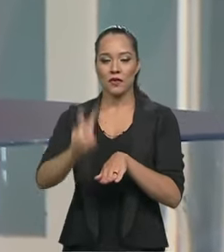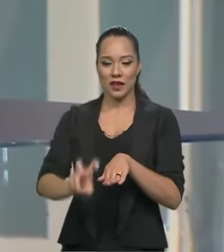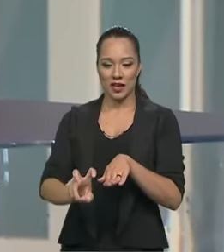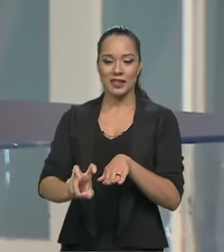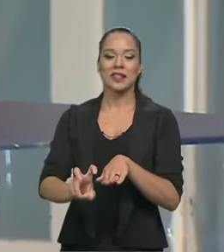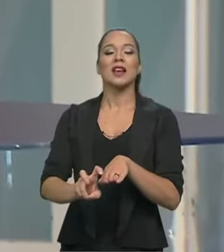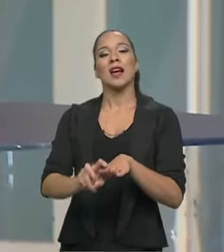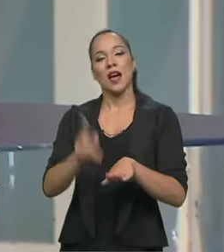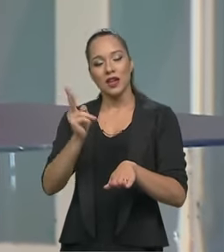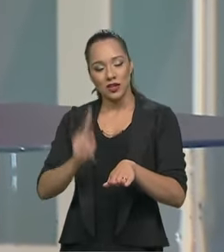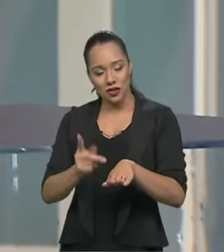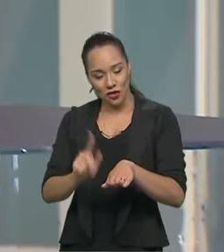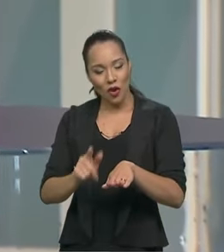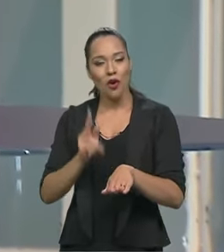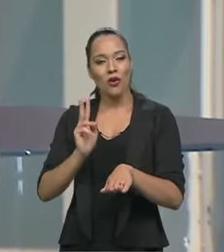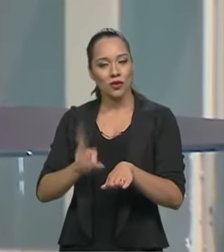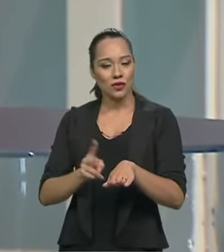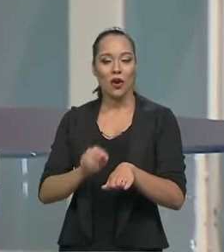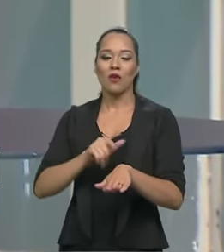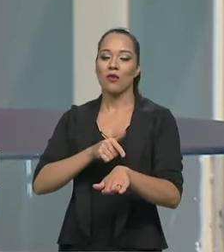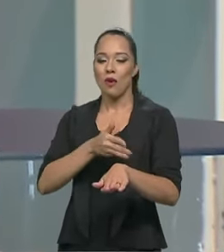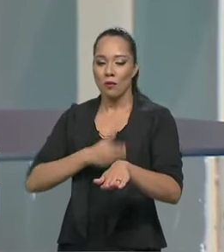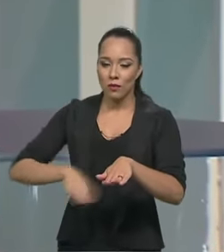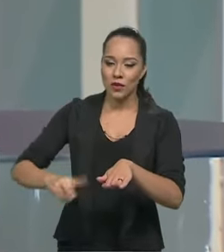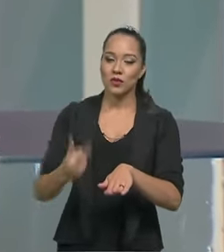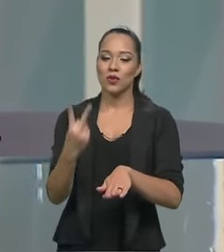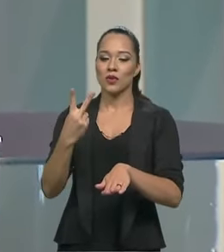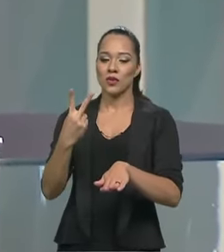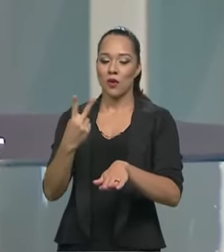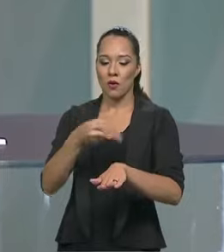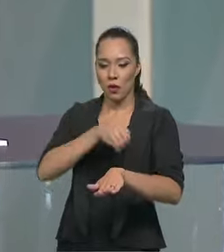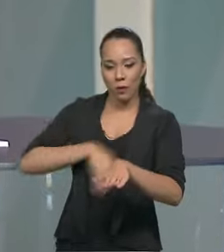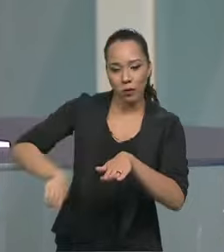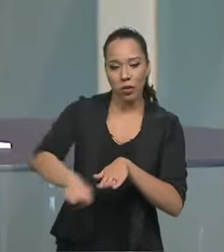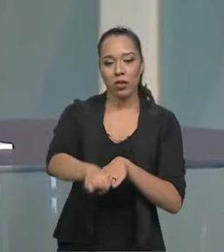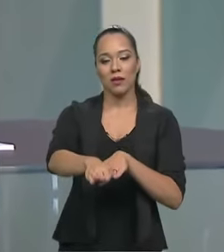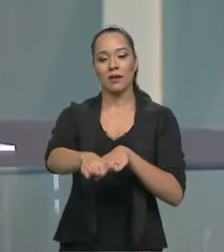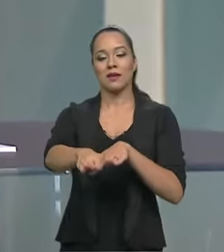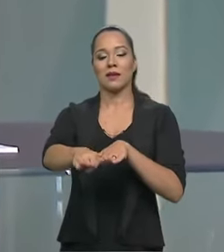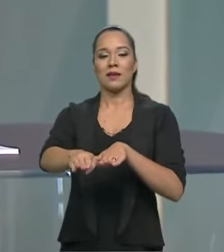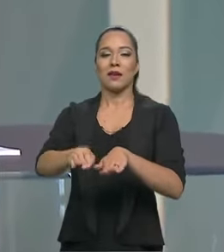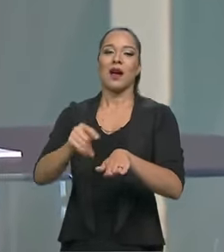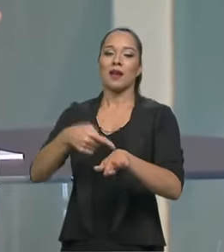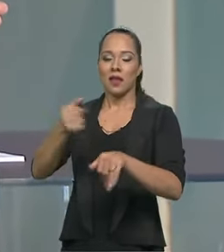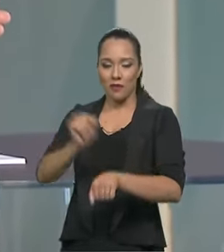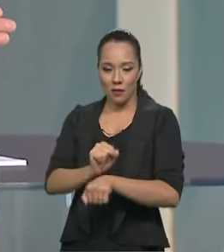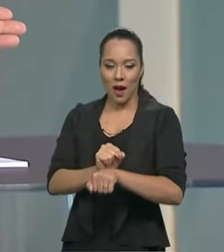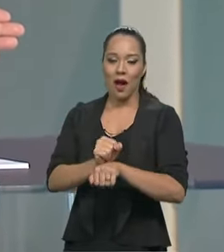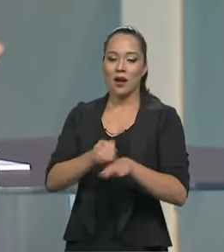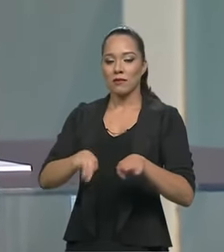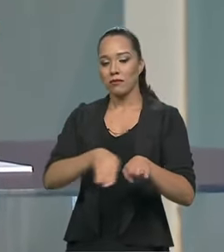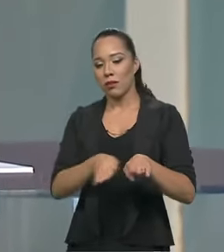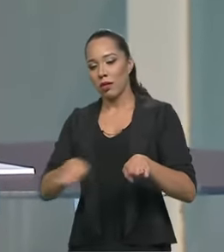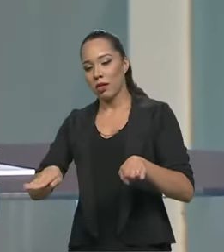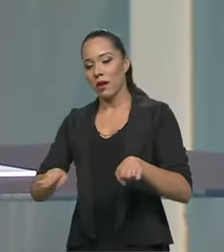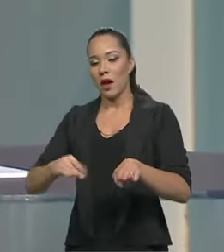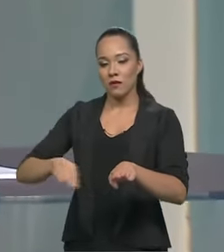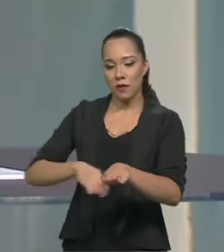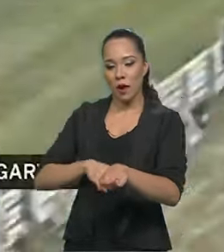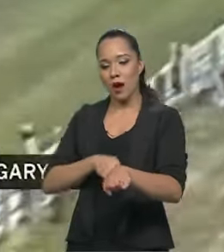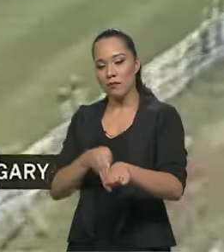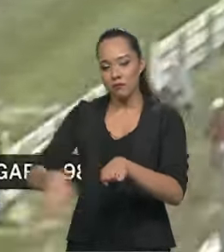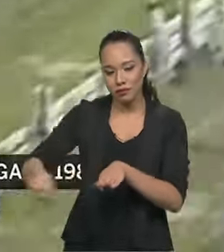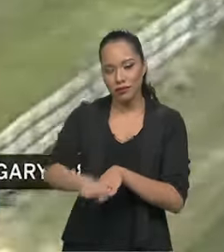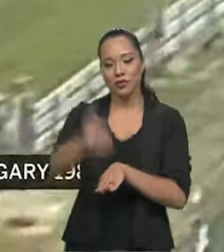nessa mesma coisa, aí eu fui a segunda vez, aí teve o pit stop, aí eu fui passar ele de